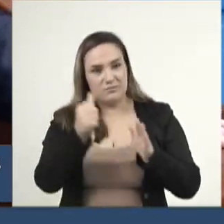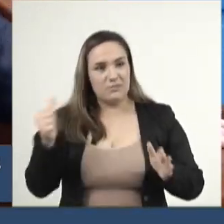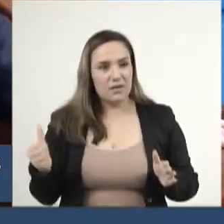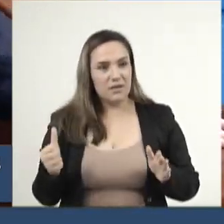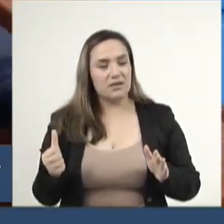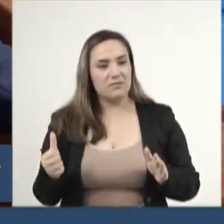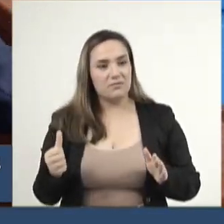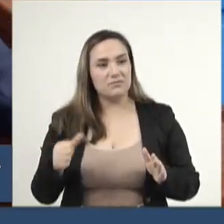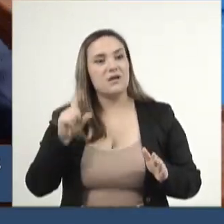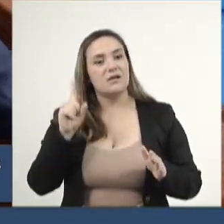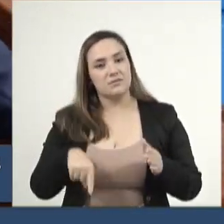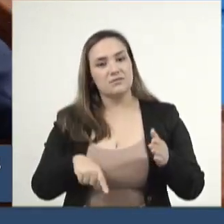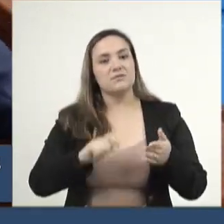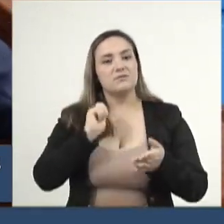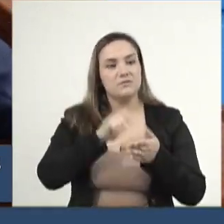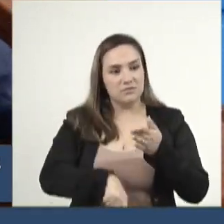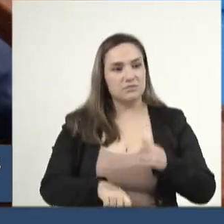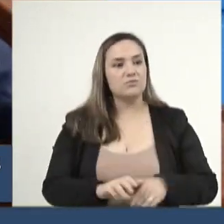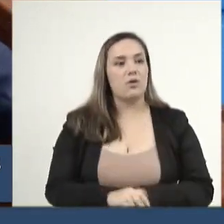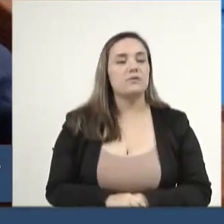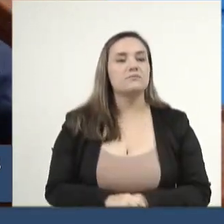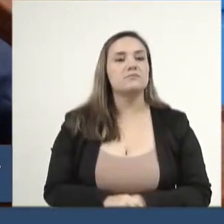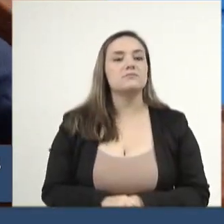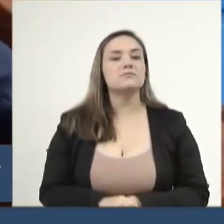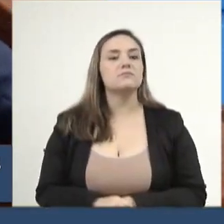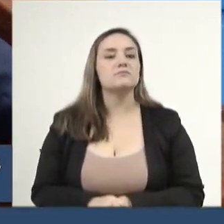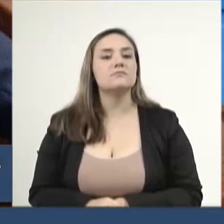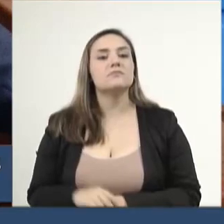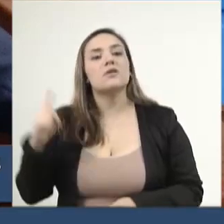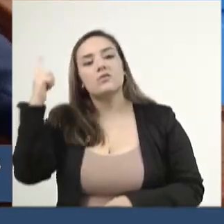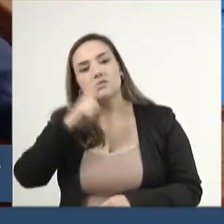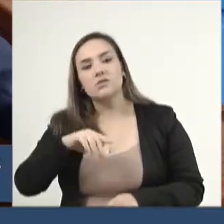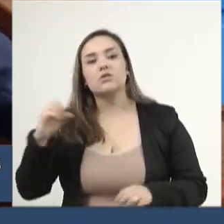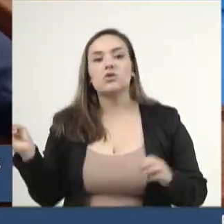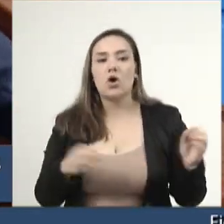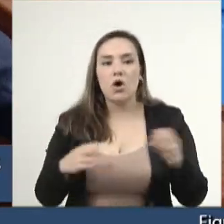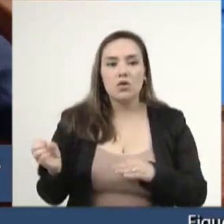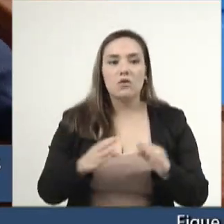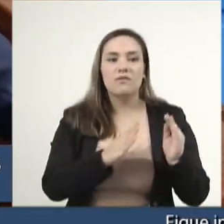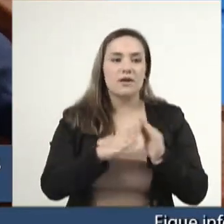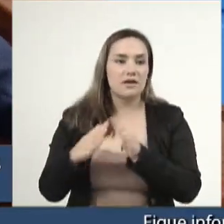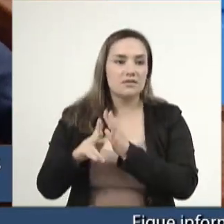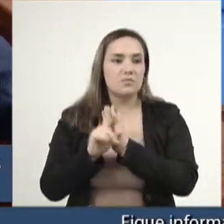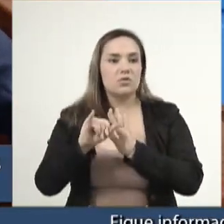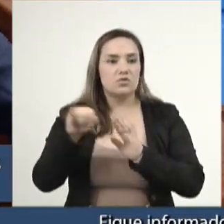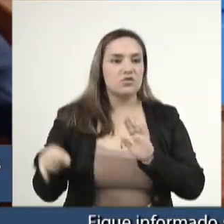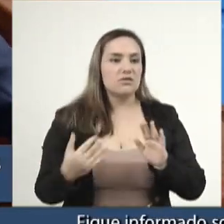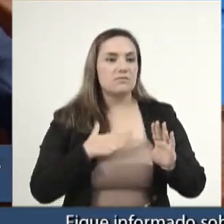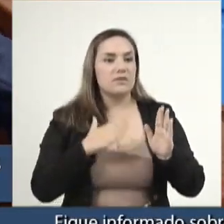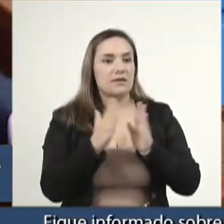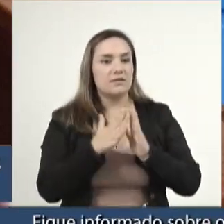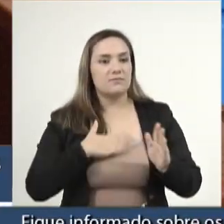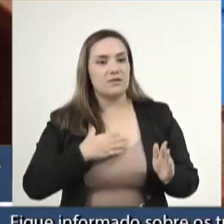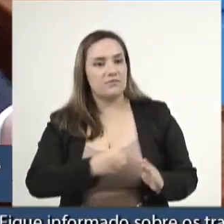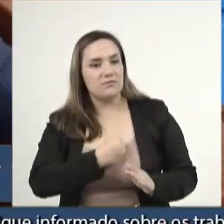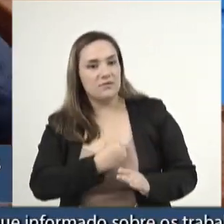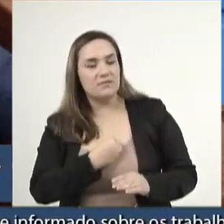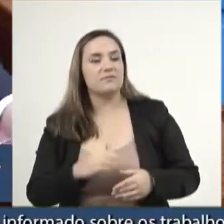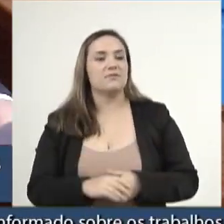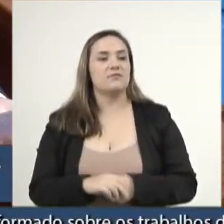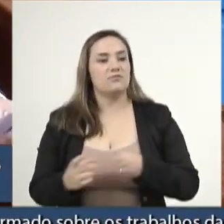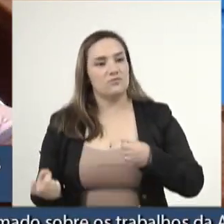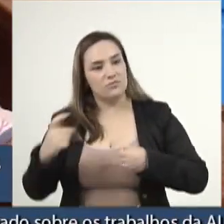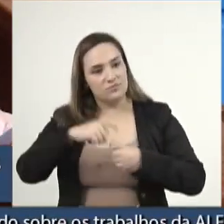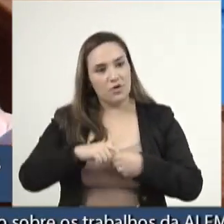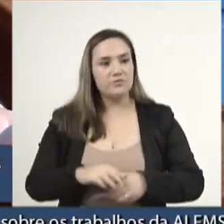Estado a assinar para a construção de novas casas do programa Minha Casa Minha Vida. Está de